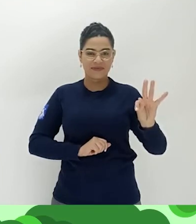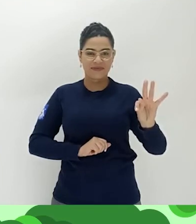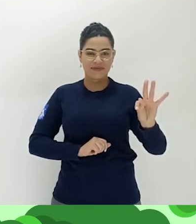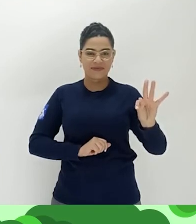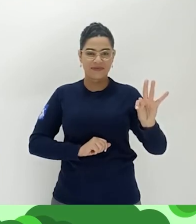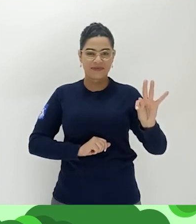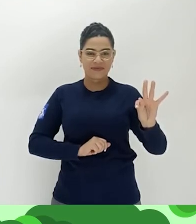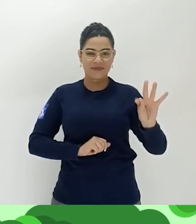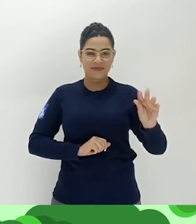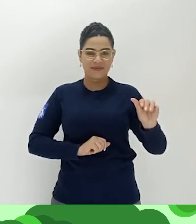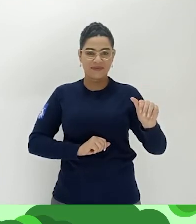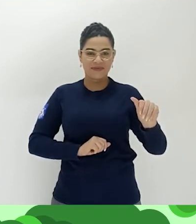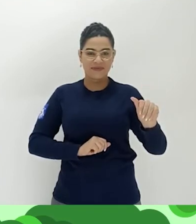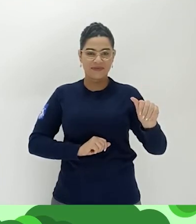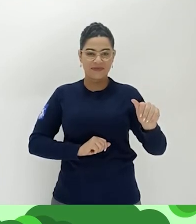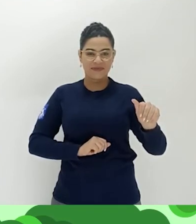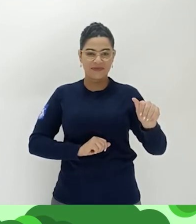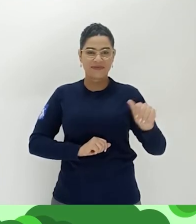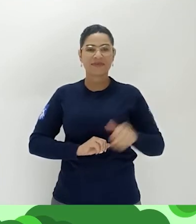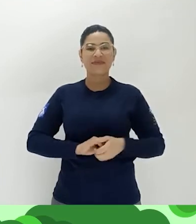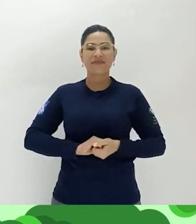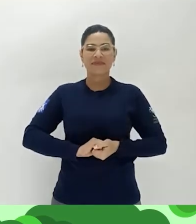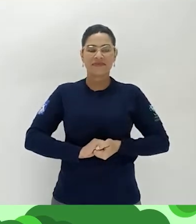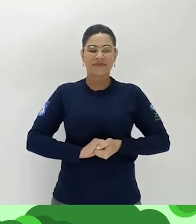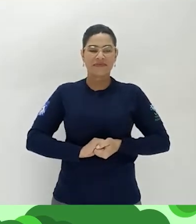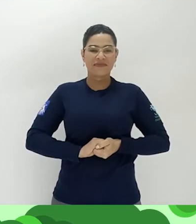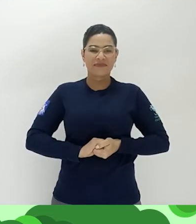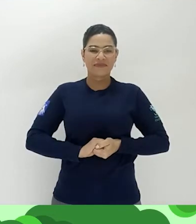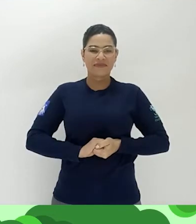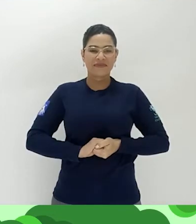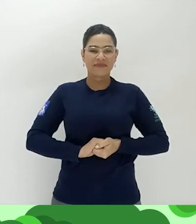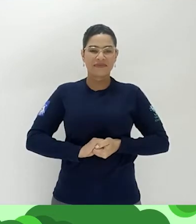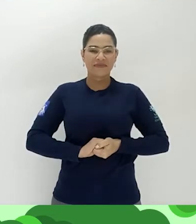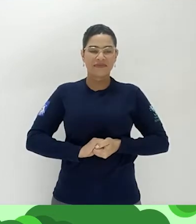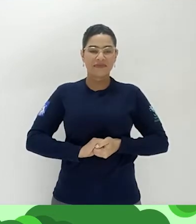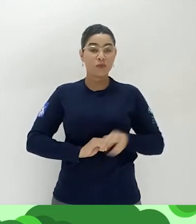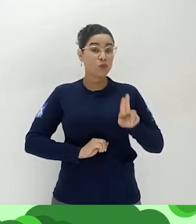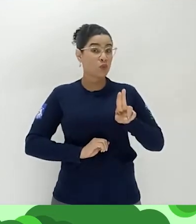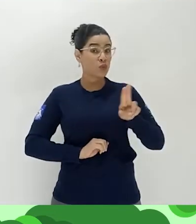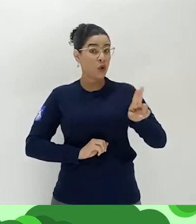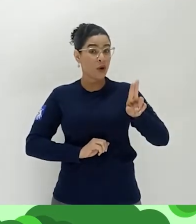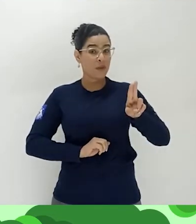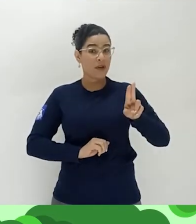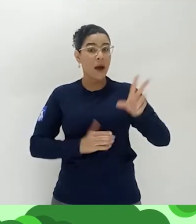e A. Gaivota.